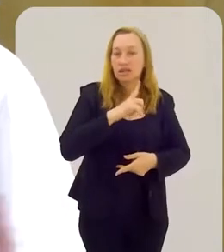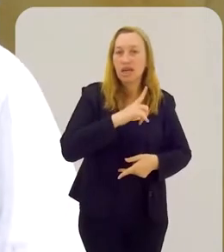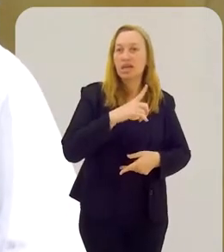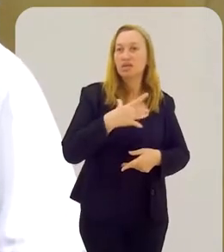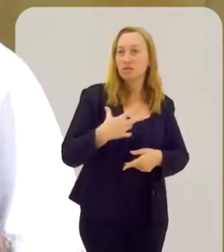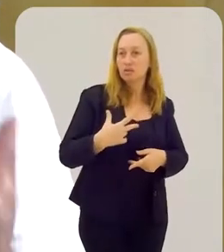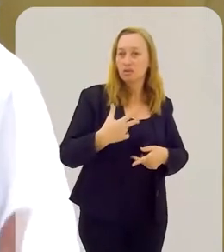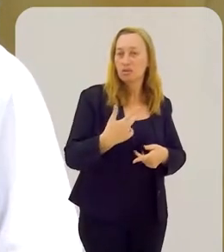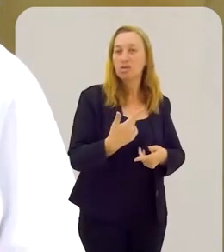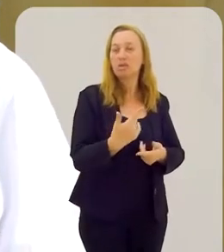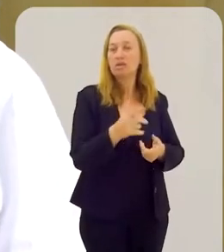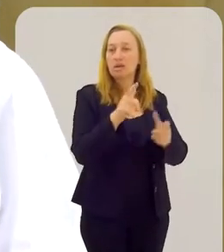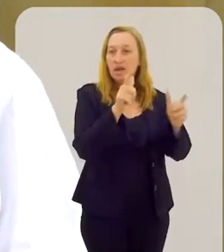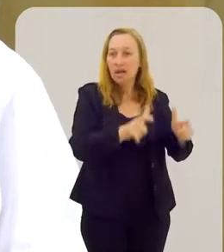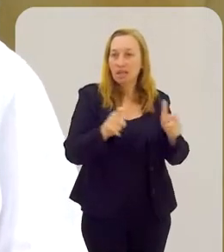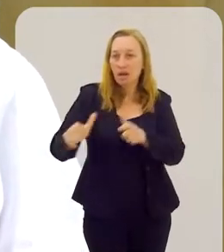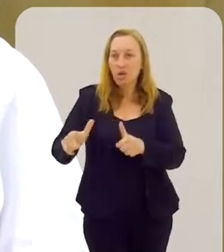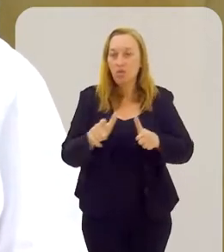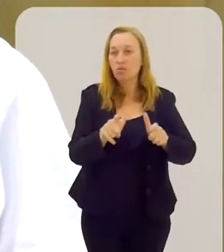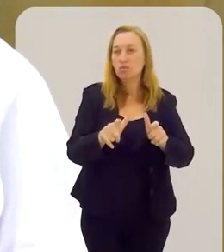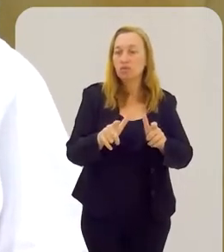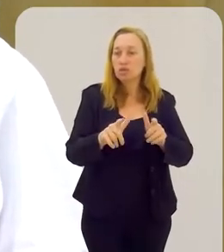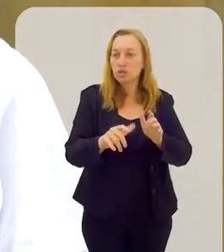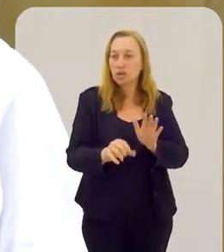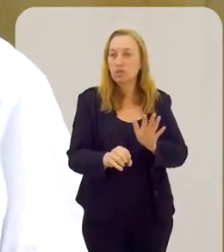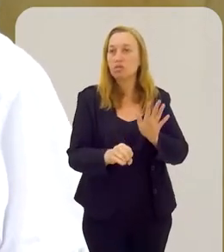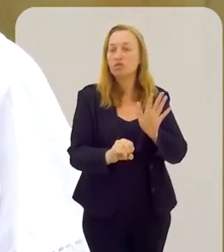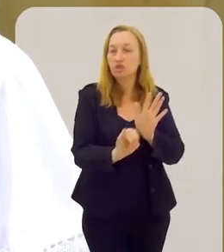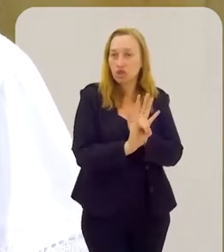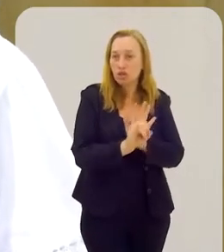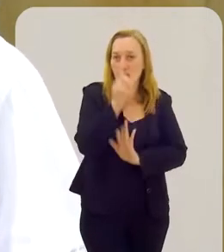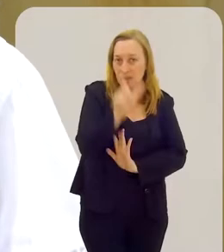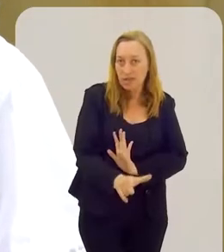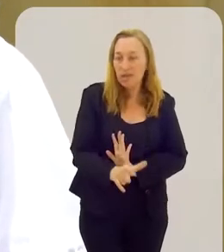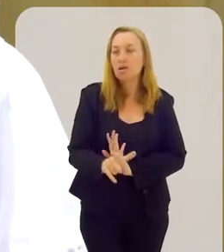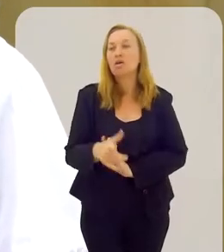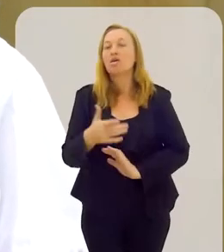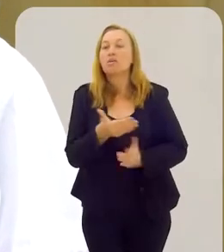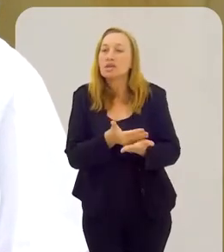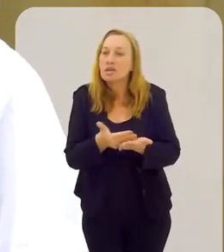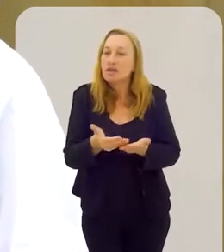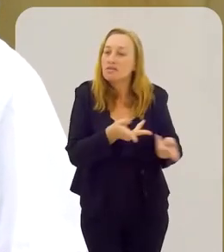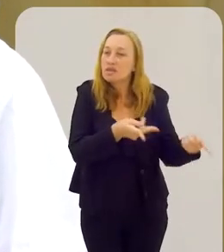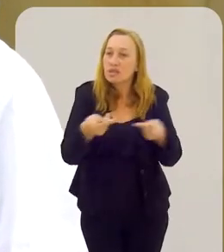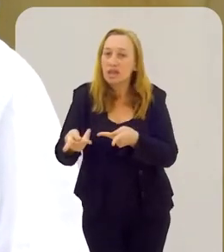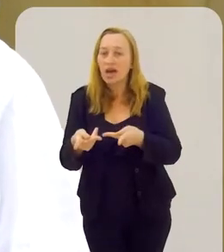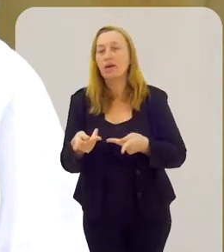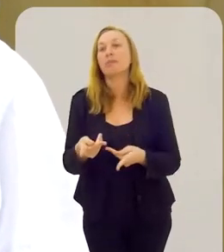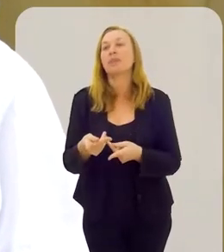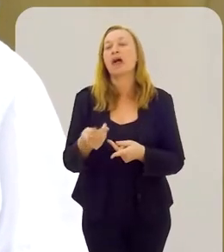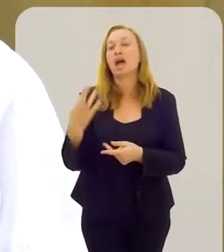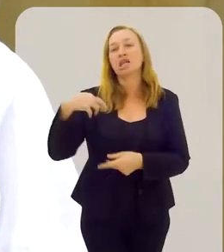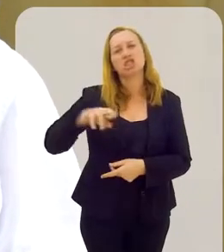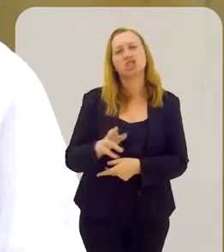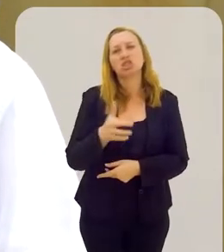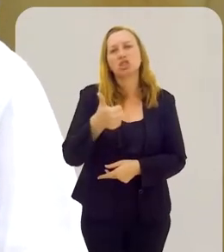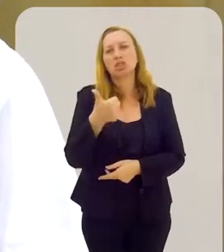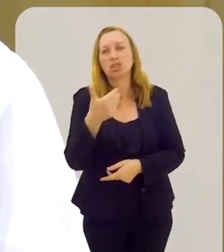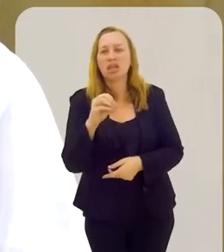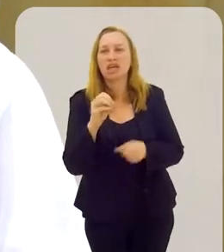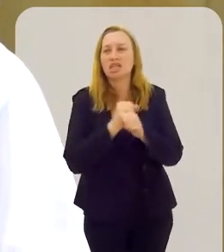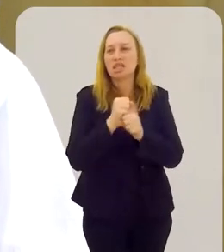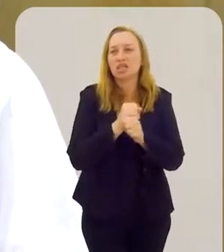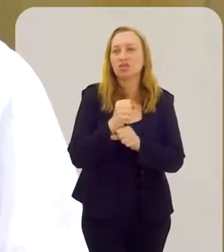personalidade, com o seu jeito de ser. Então eu passei a frequentar a religião e eu